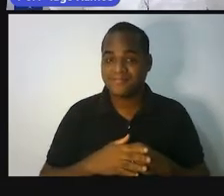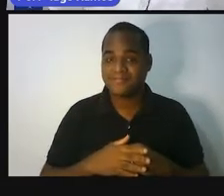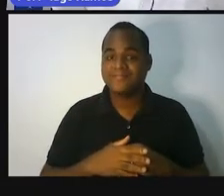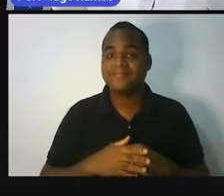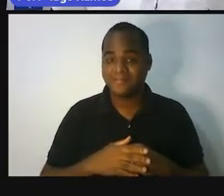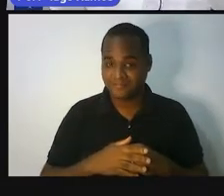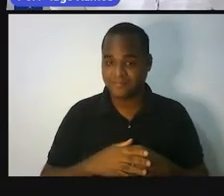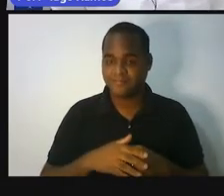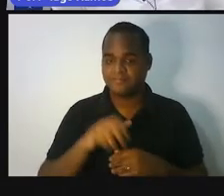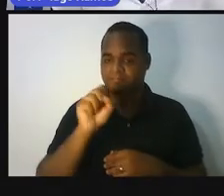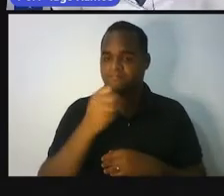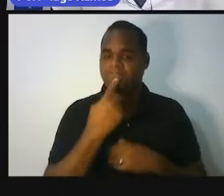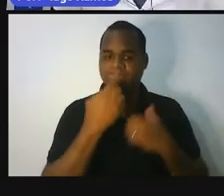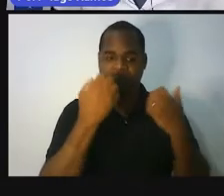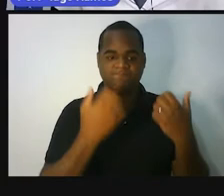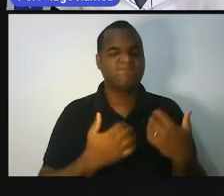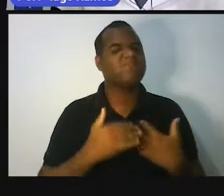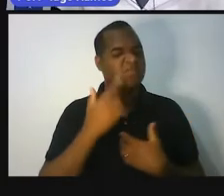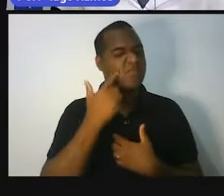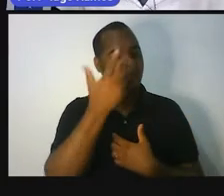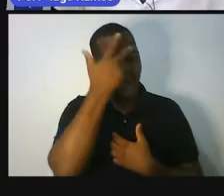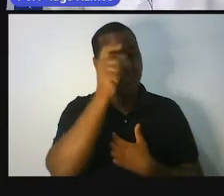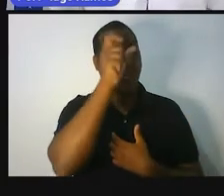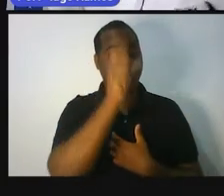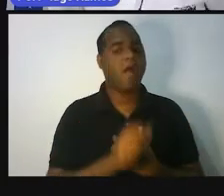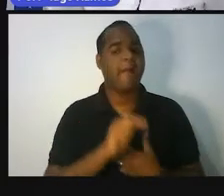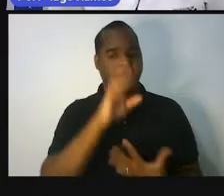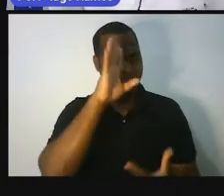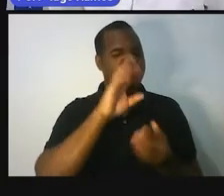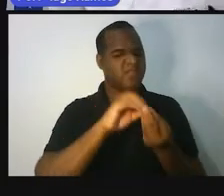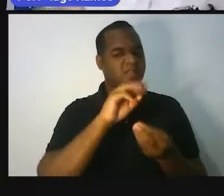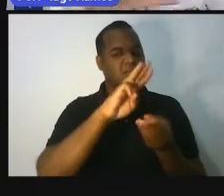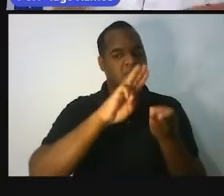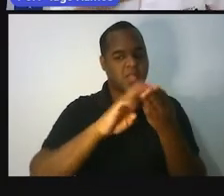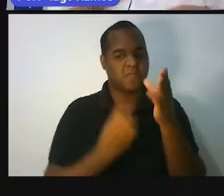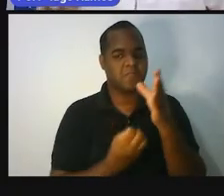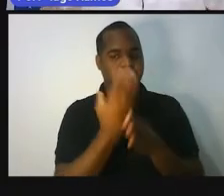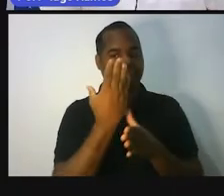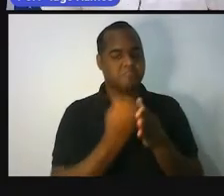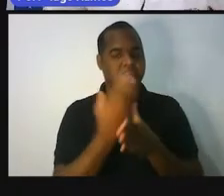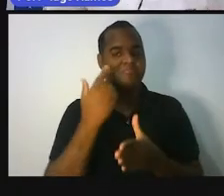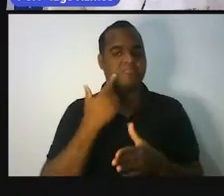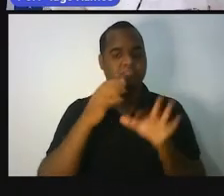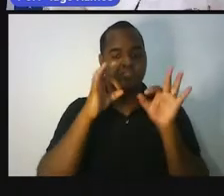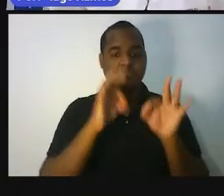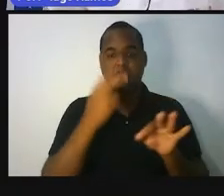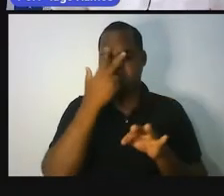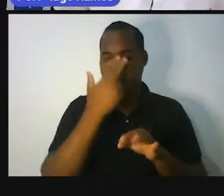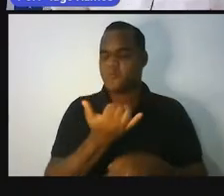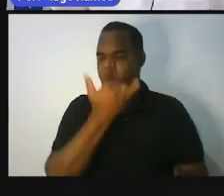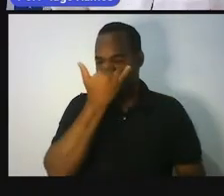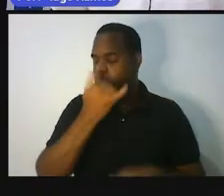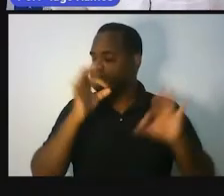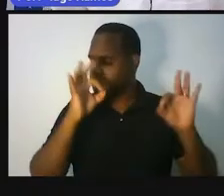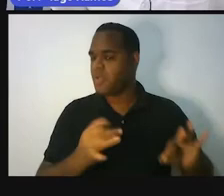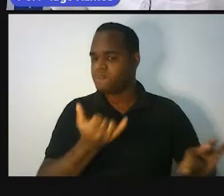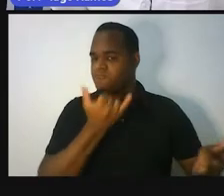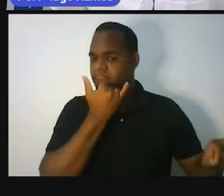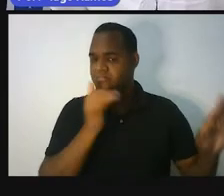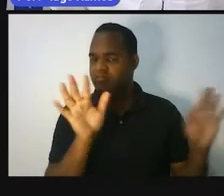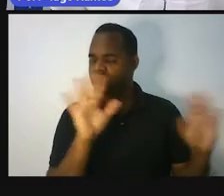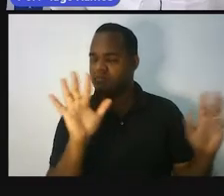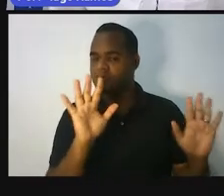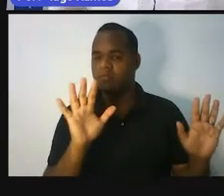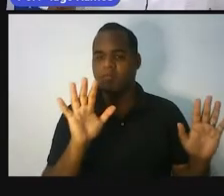Se eu descobrir quem foi o ser humano que criou a matemática, jamais irei perdoá-lo por isso. Você